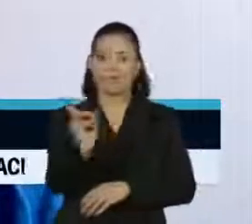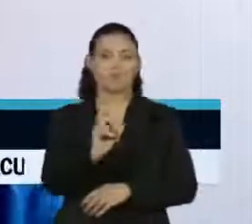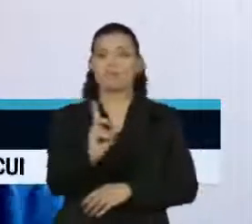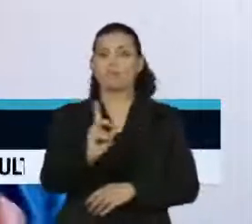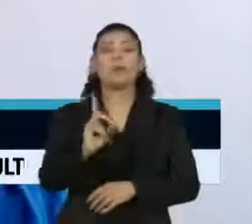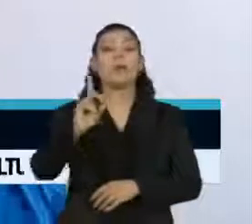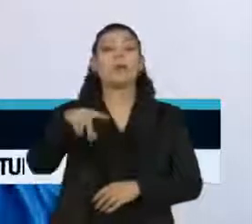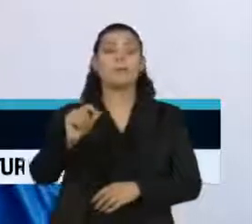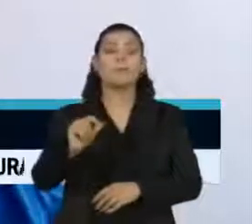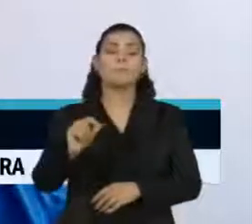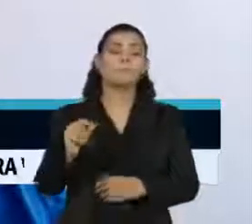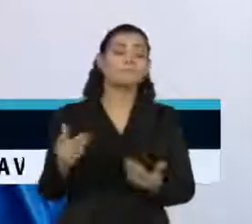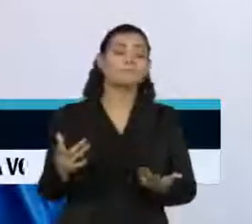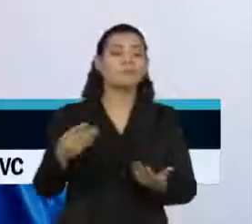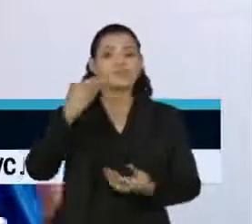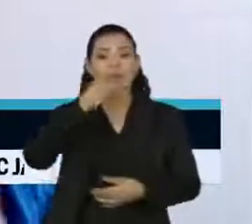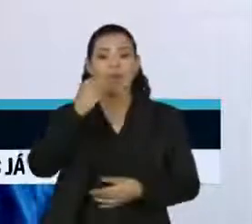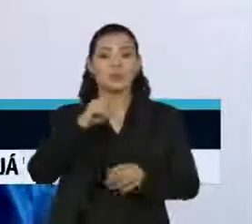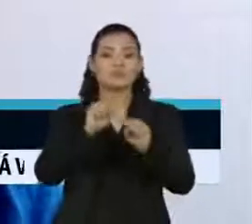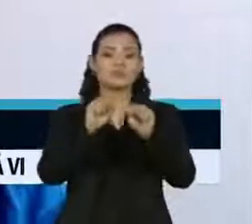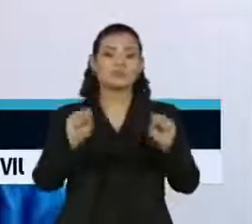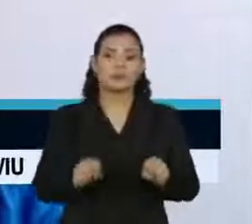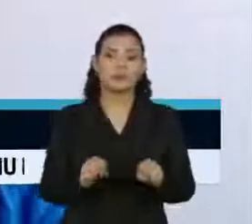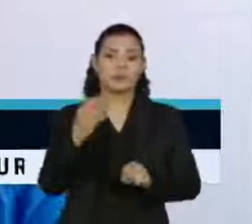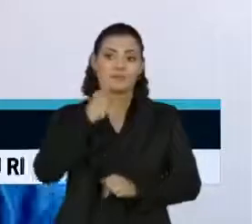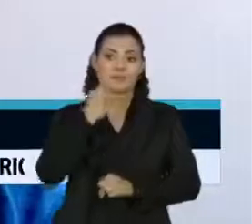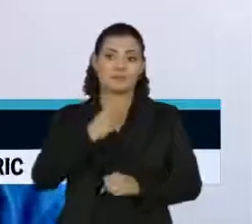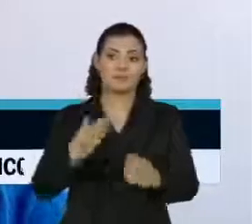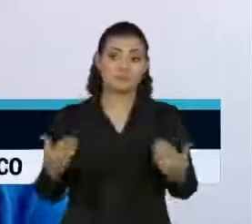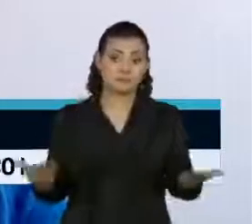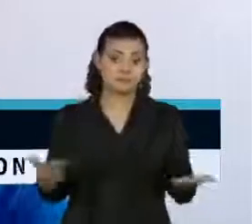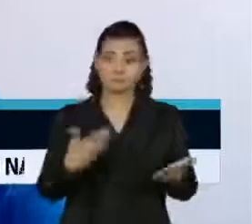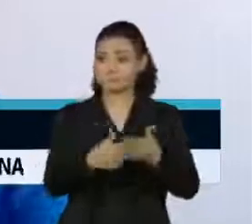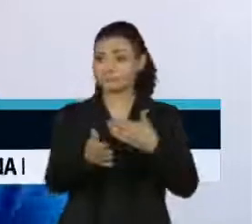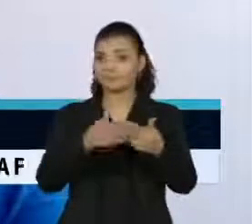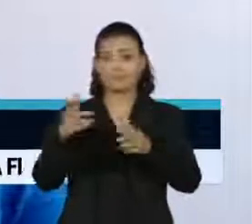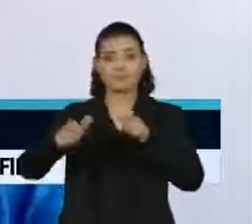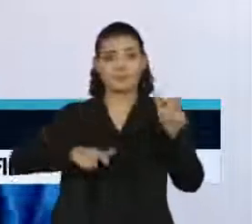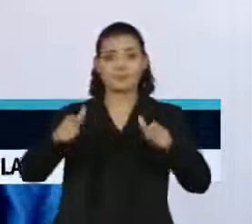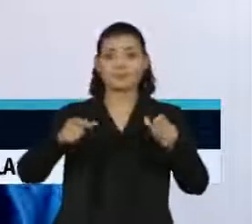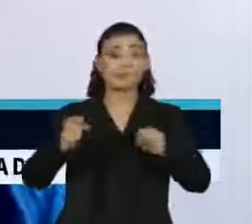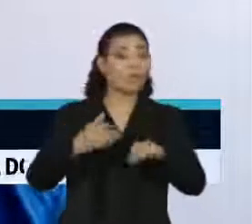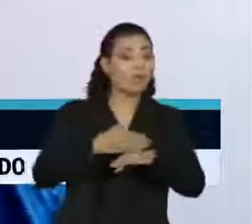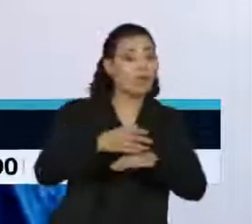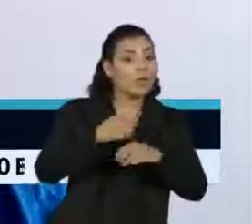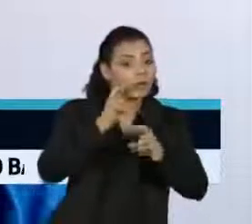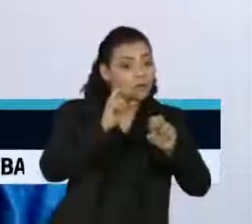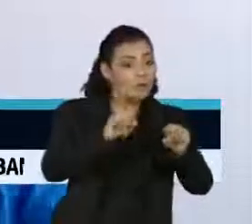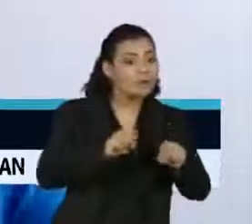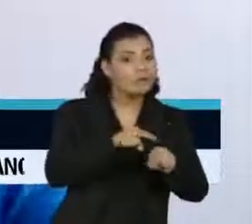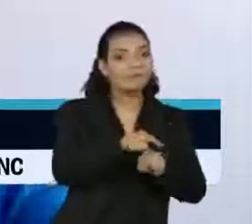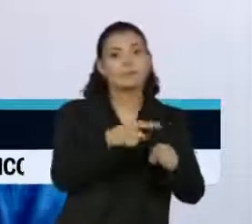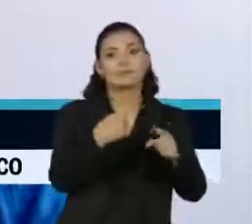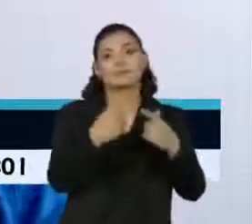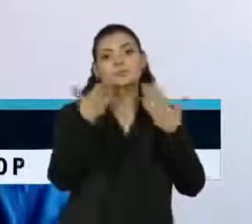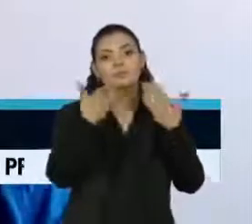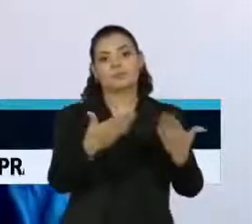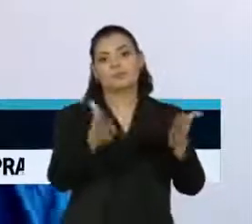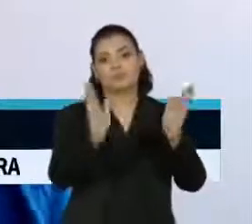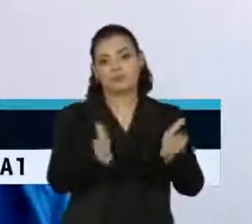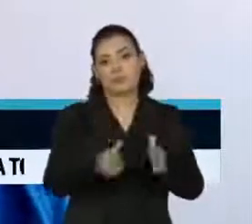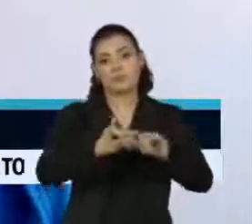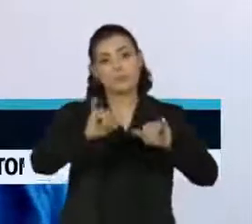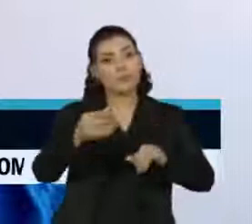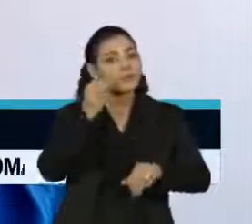falando de uma porta aberta. Na prática, qualquer pessoa poderia entrar nessa porta, porque a porta estava aberta.